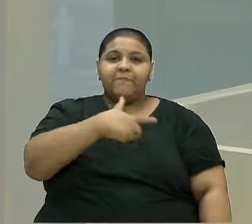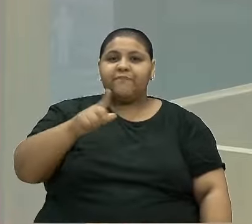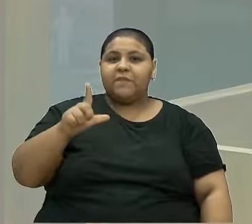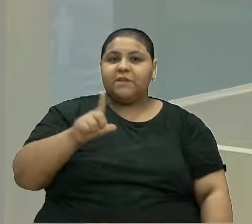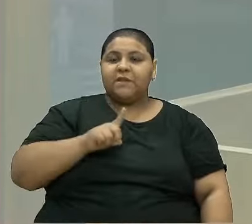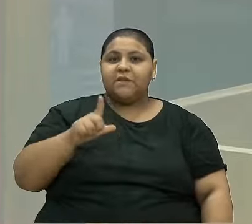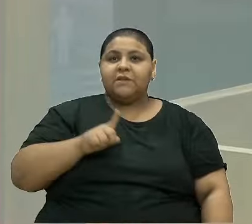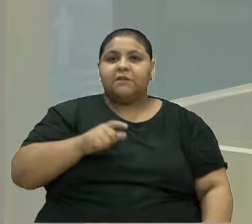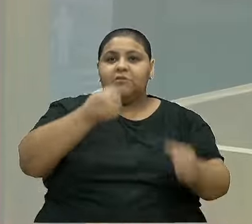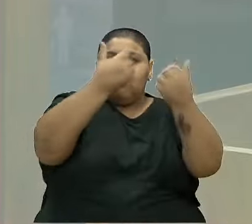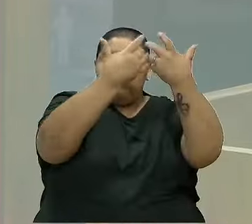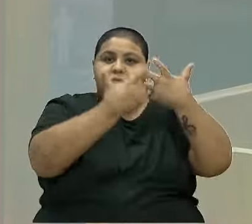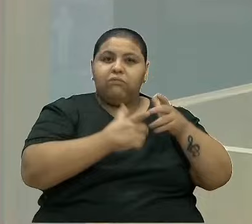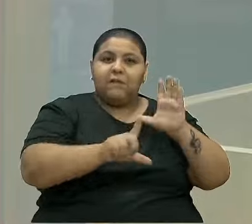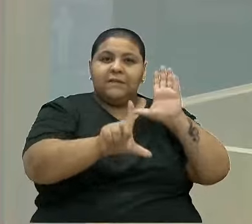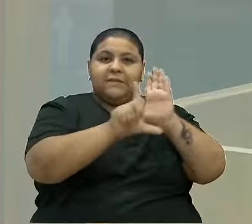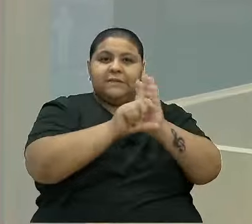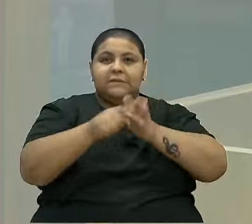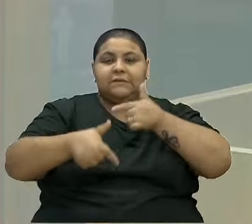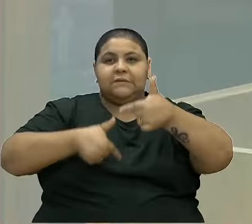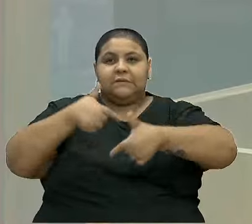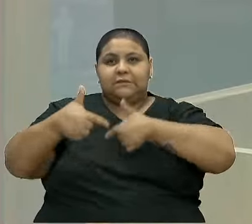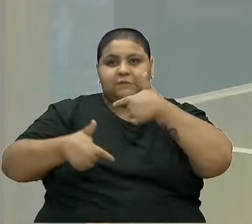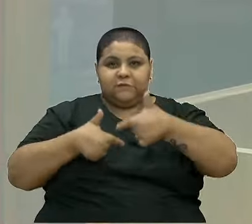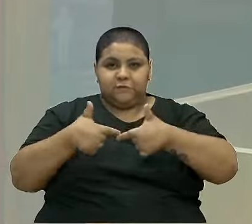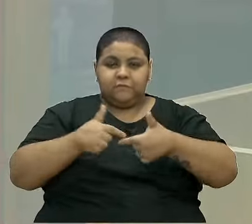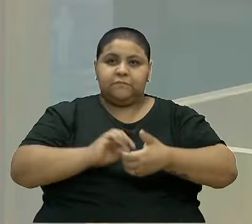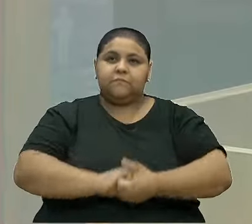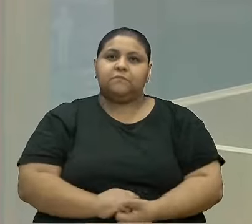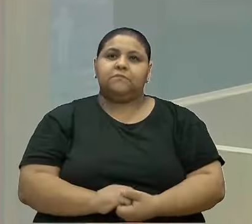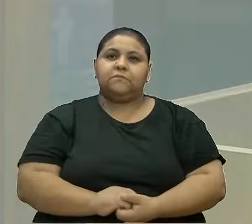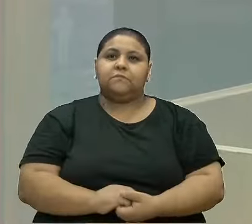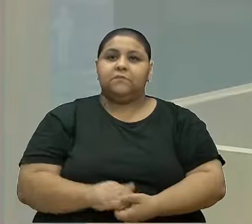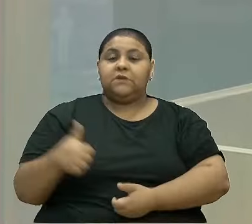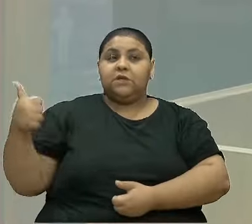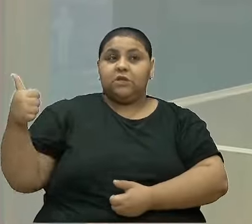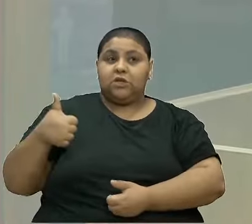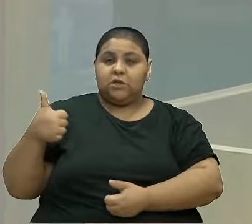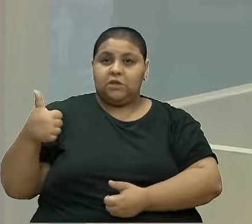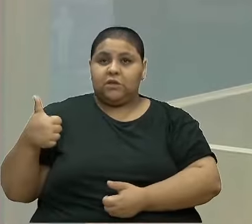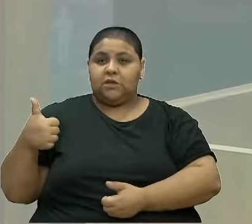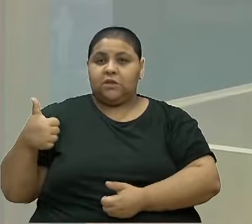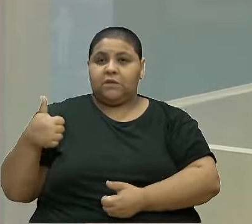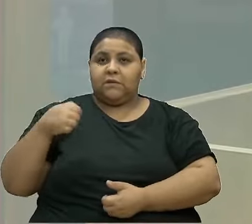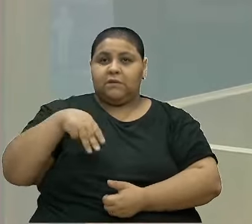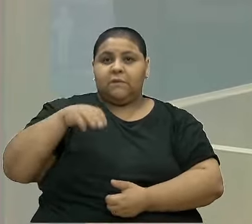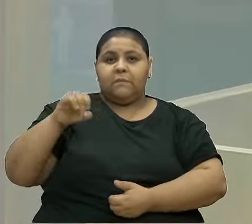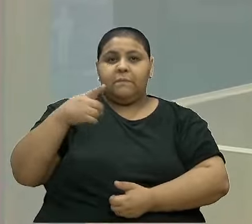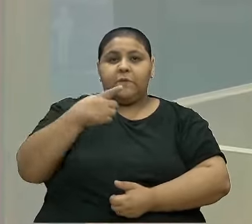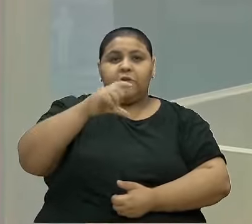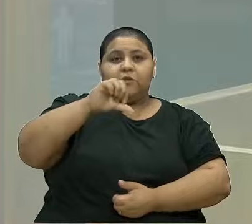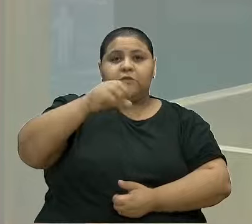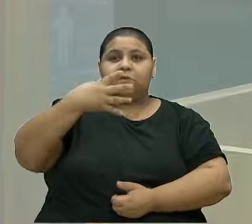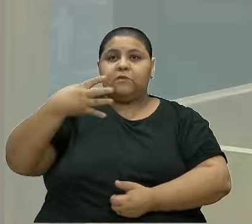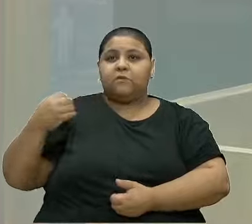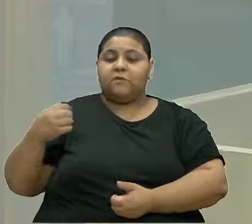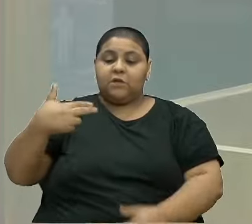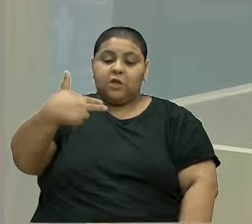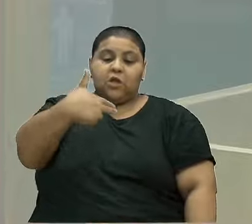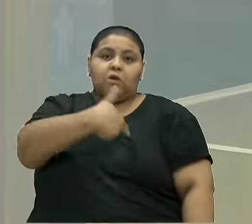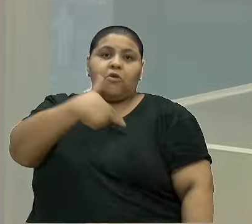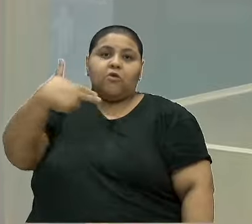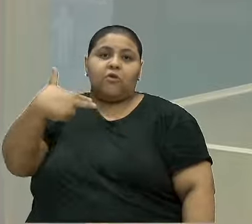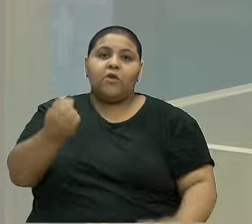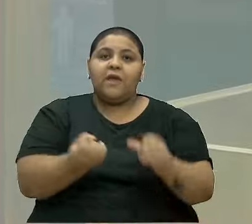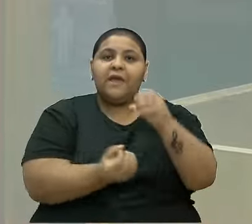ímpeto da legislação trabalhista, vereador Lucas Gil. No 1º de maio de 1940, o Getúlio Vargas